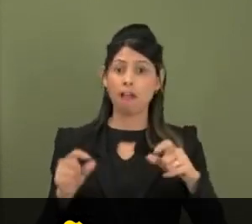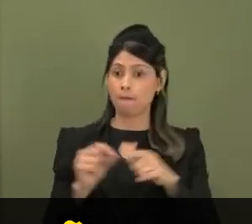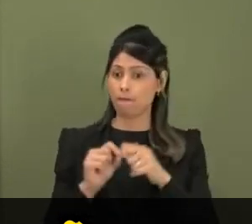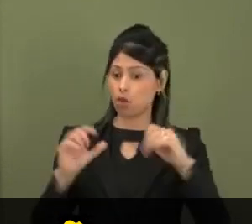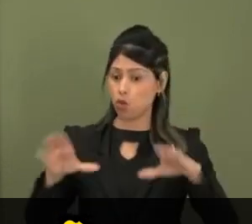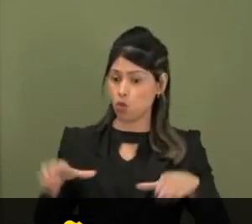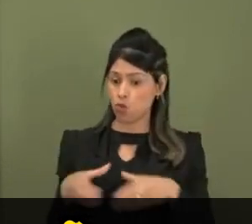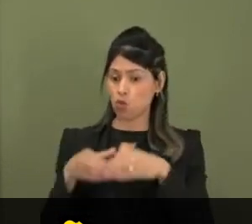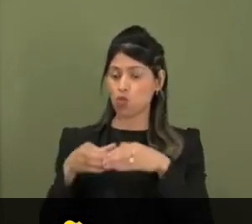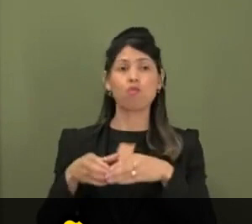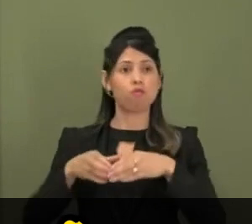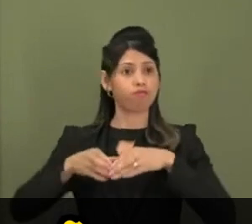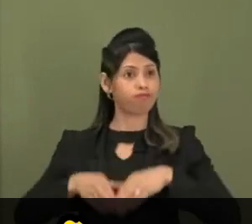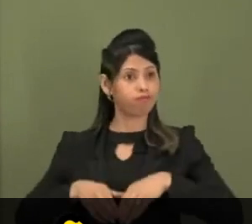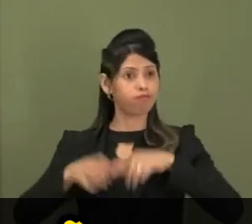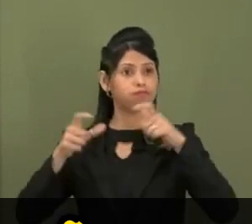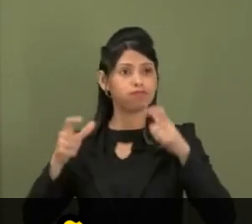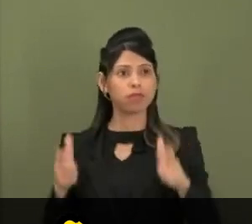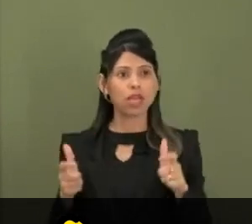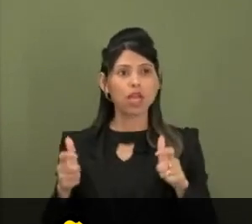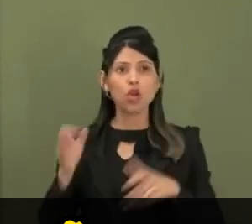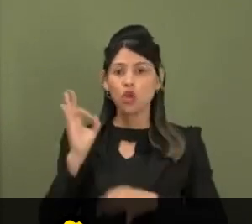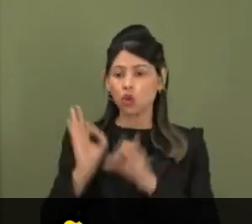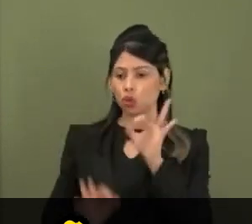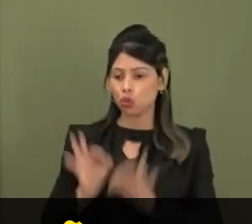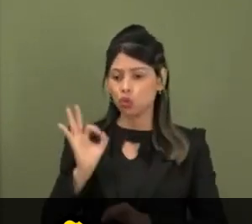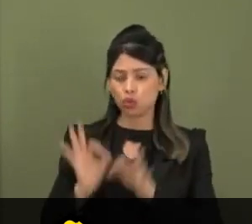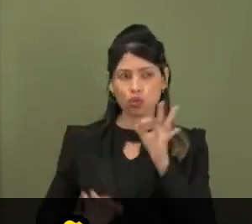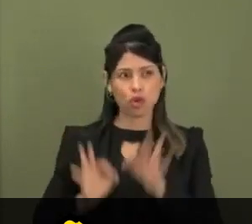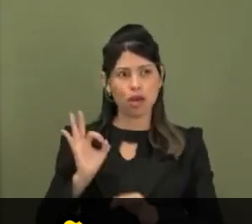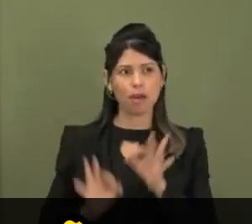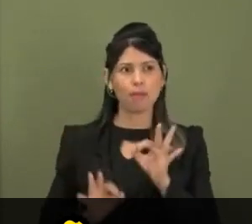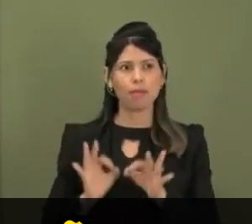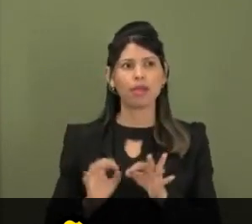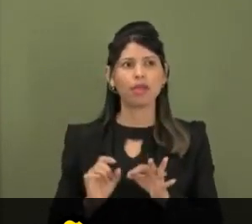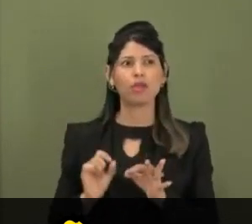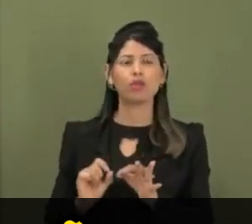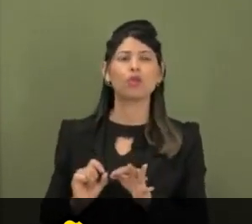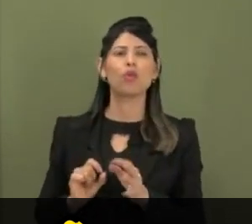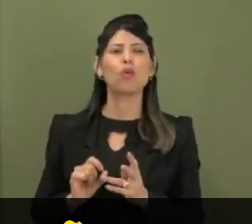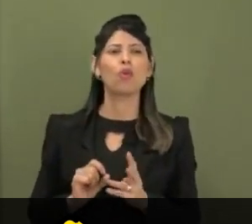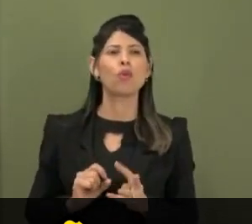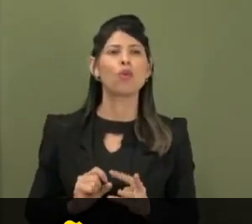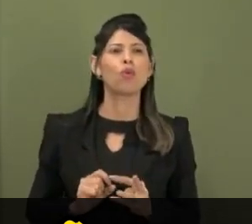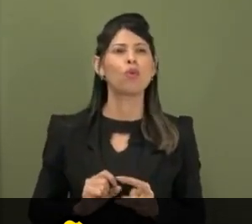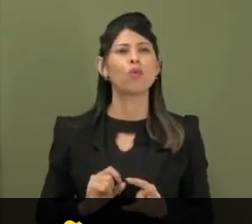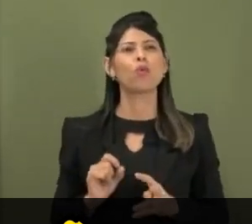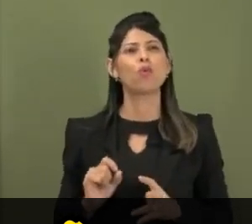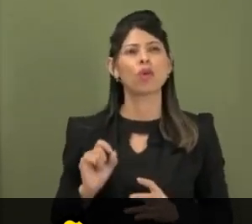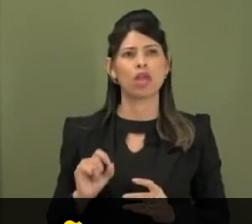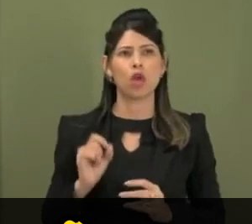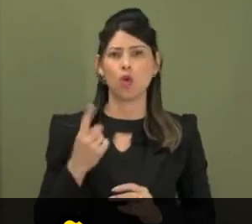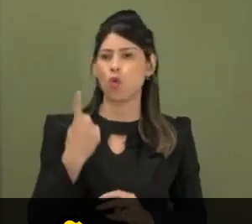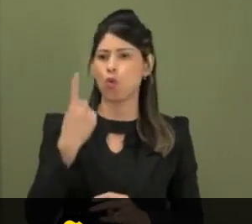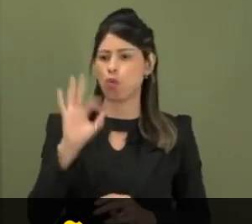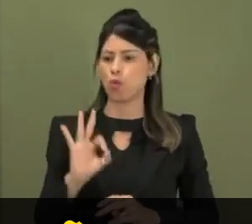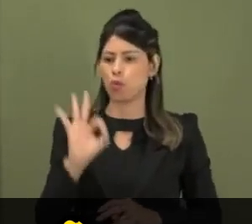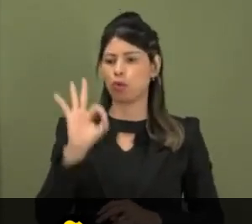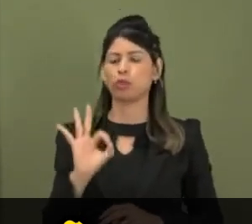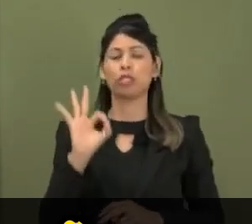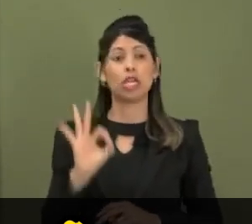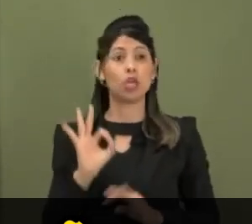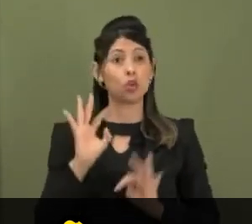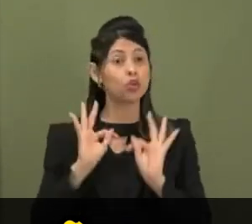no julgamento da contribuição de 1% do salário de todos os